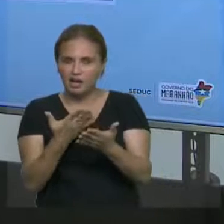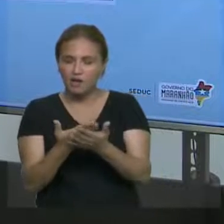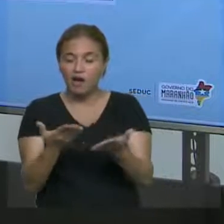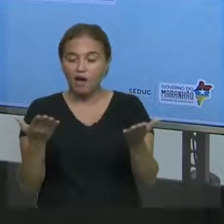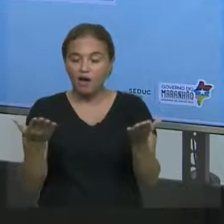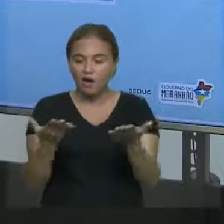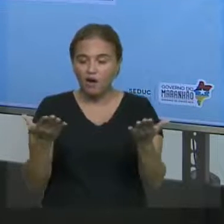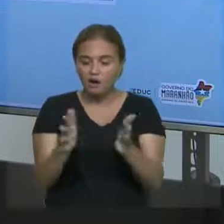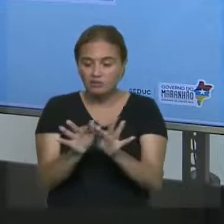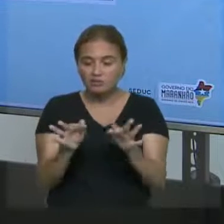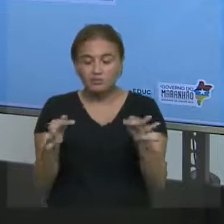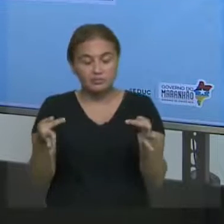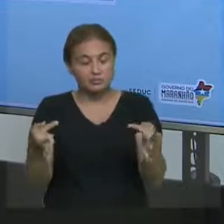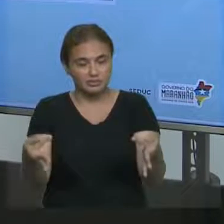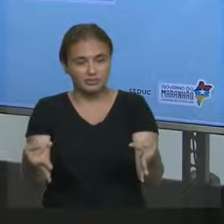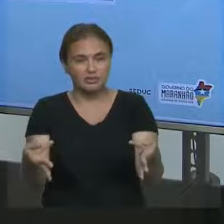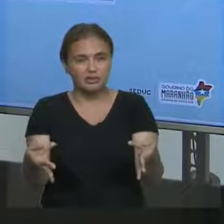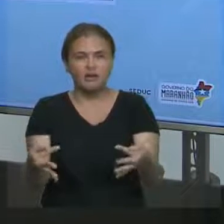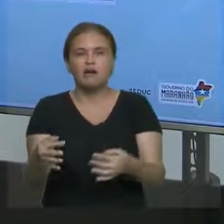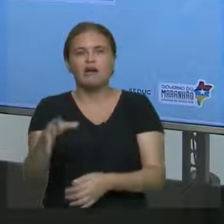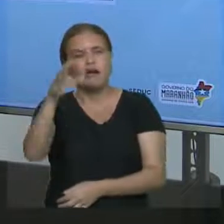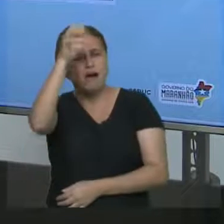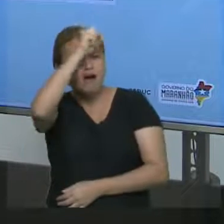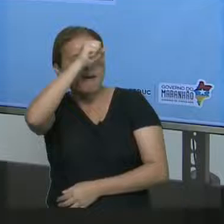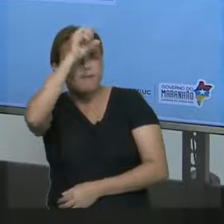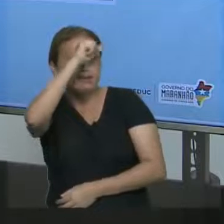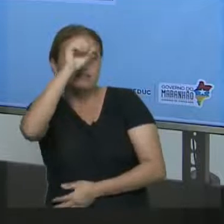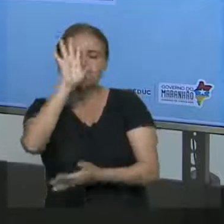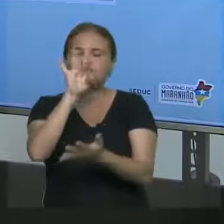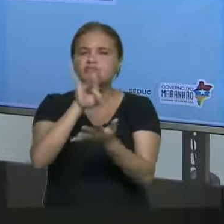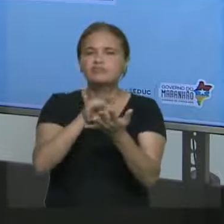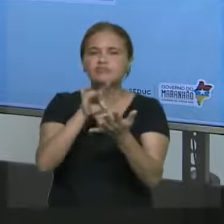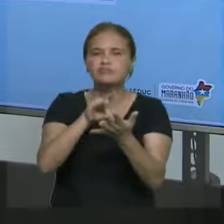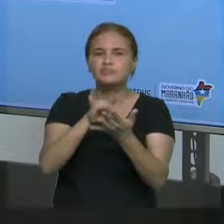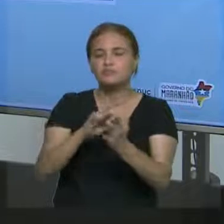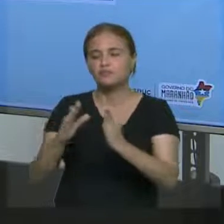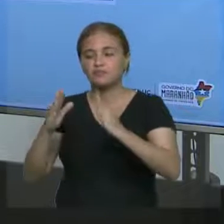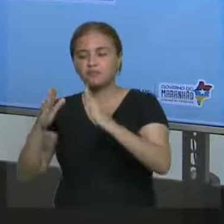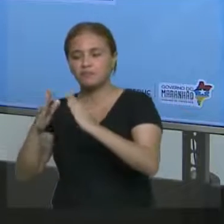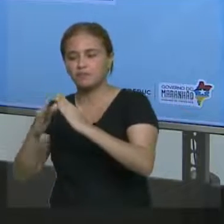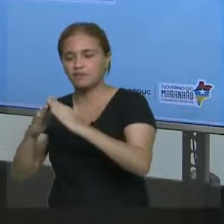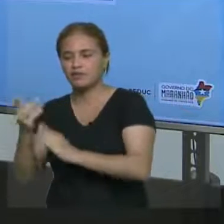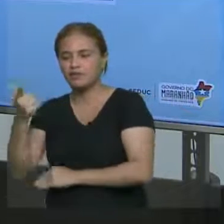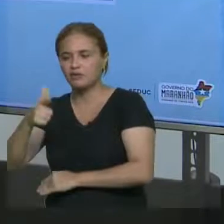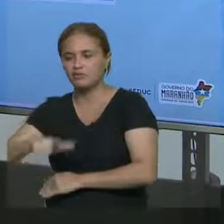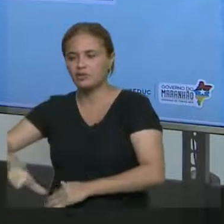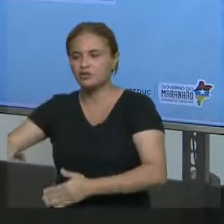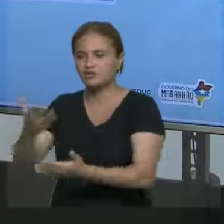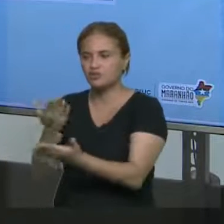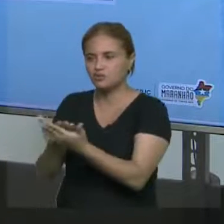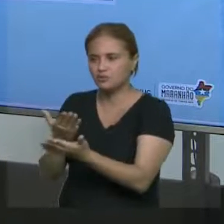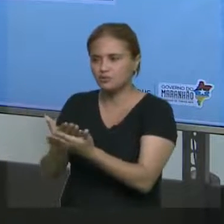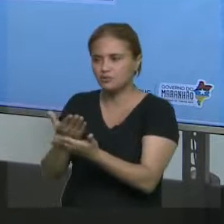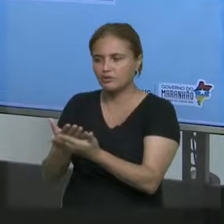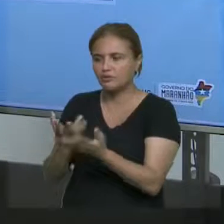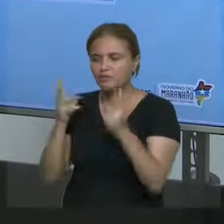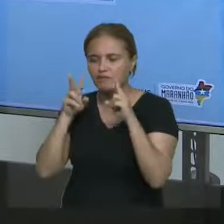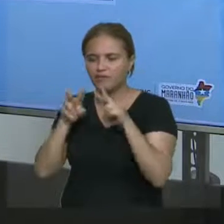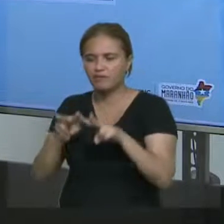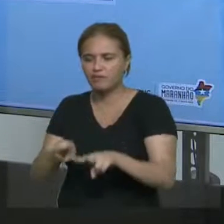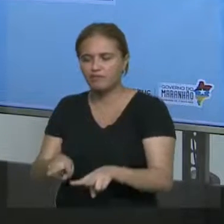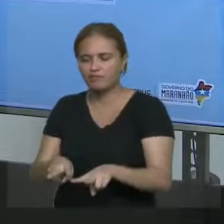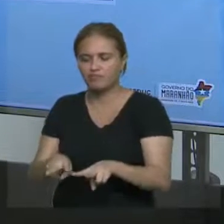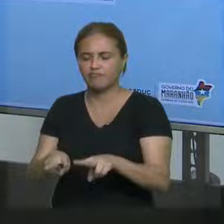Eu espero que realmente vocês tenham aprendido o Simple Present. Vocês vão em casa rever essa aula, peguem o YouTube, dêem uma olhada na aula,